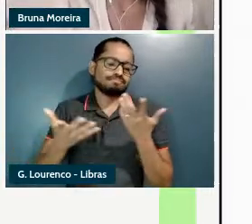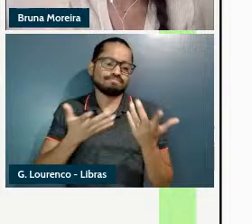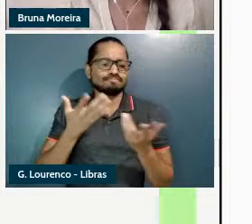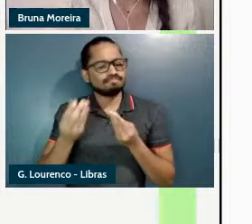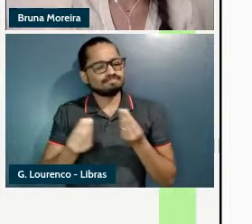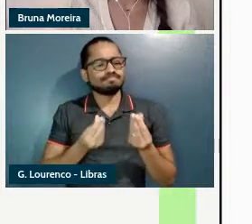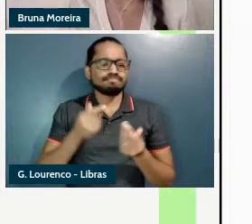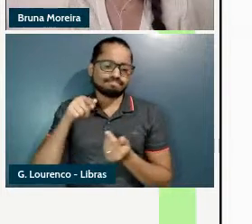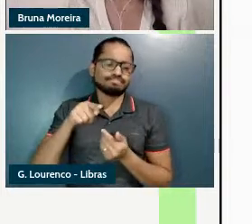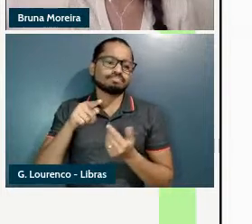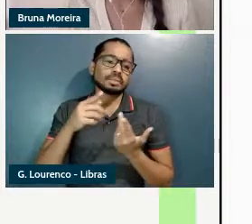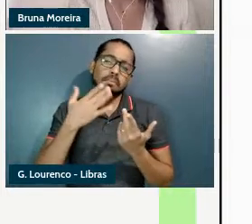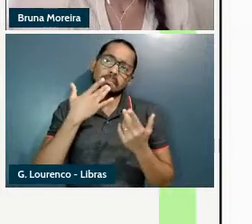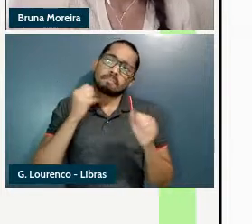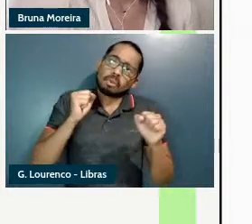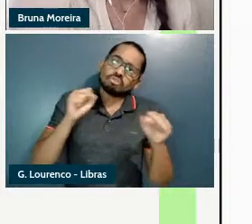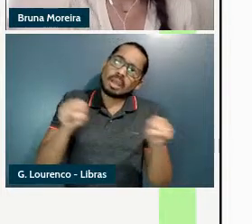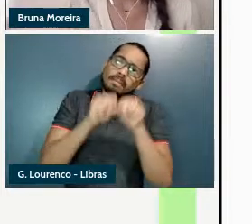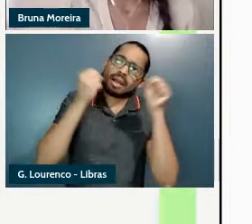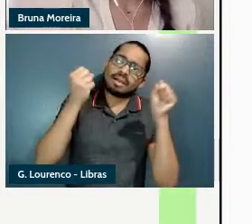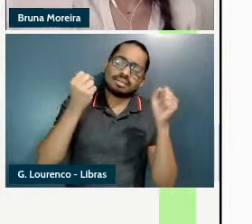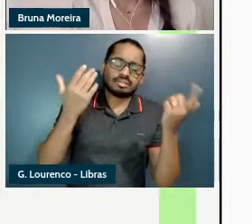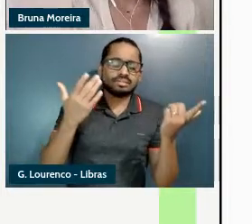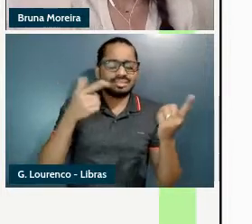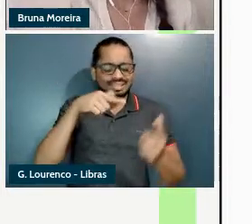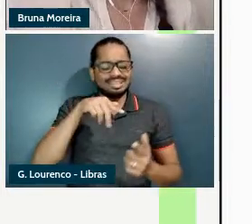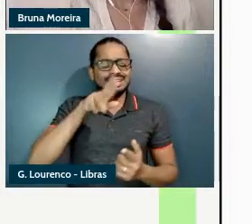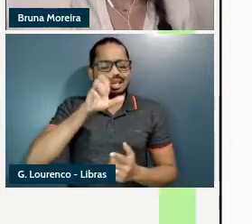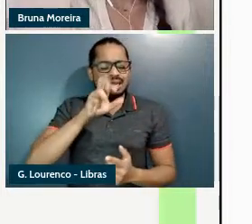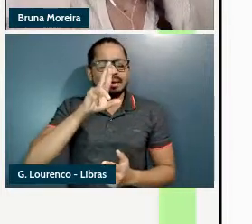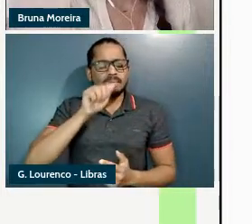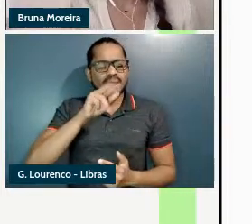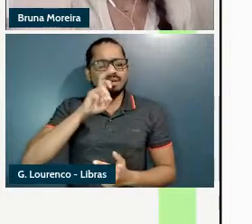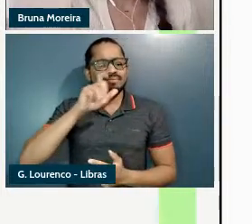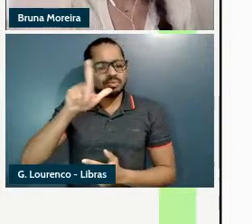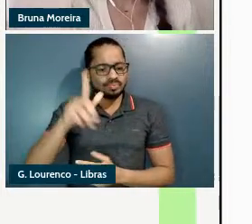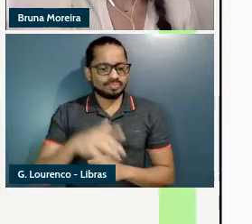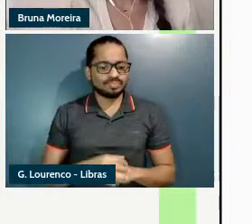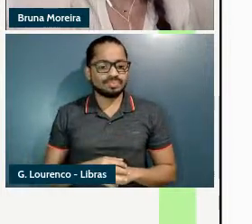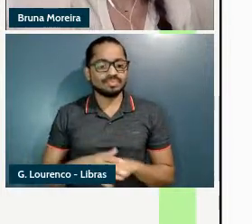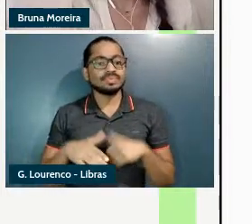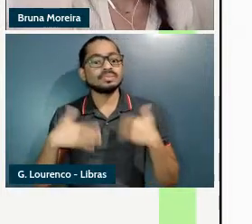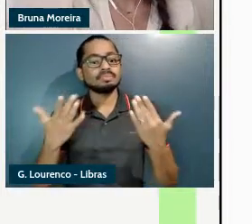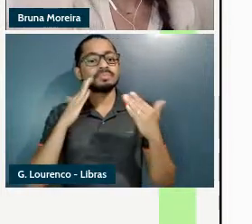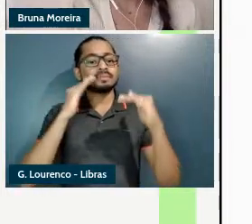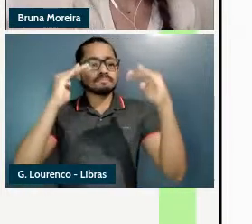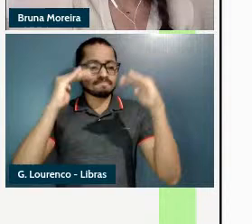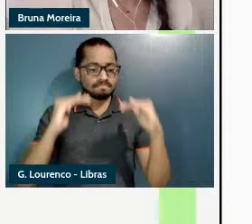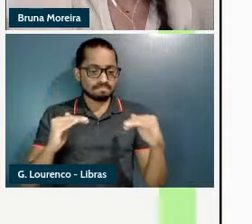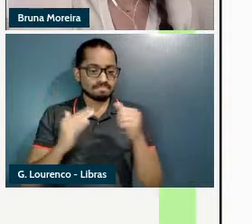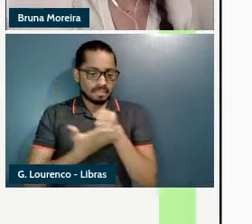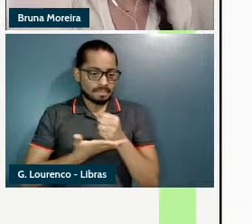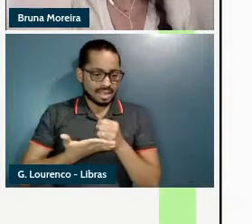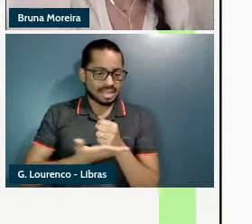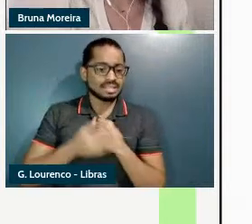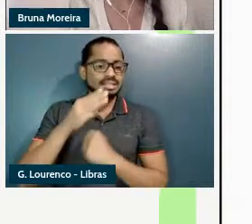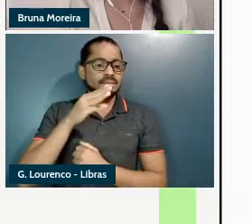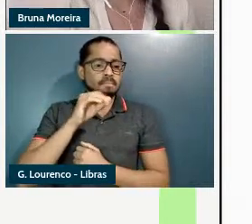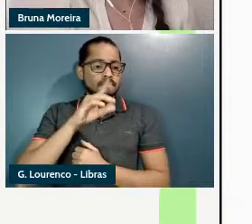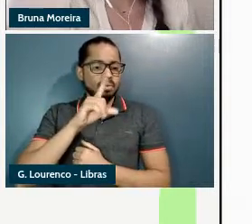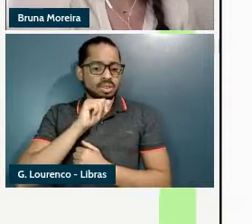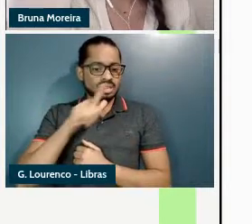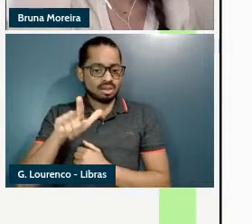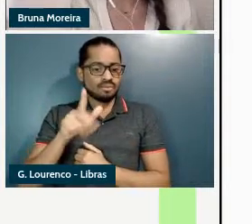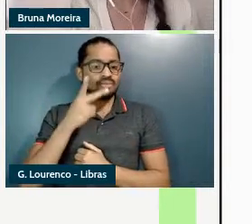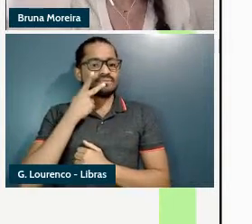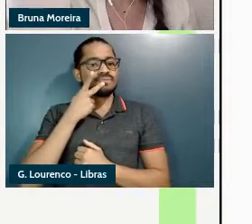geral quebra pode quebrar a base modal da modalidade dinâmica eu vou seguir o trabalho da Brennan que diz que ela é composta de